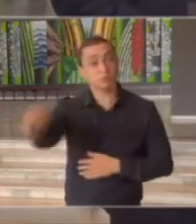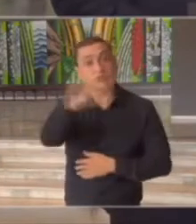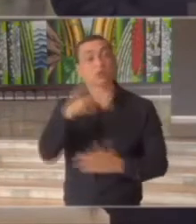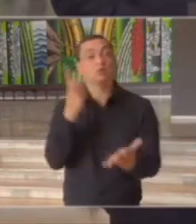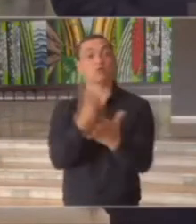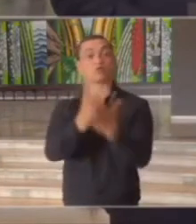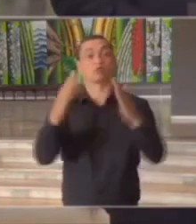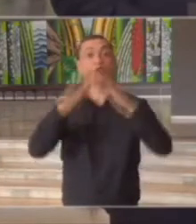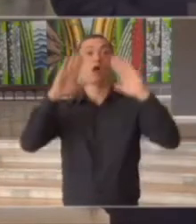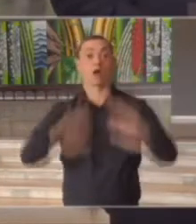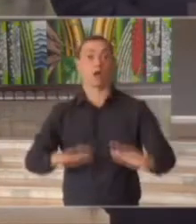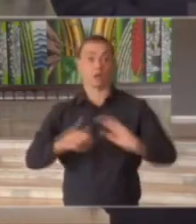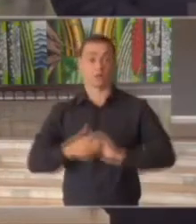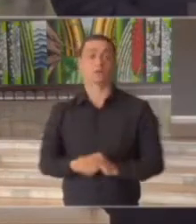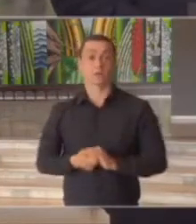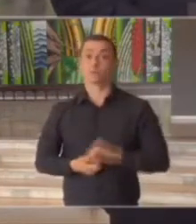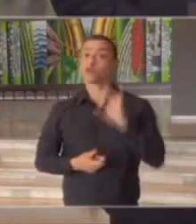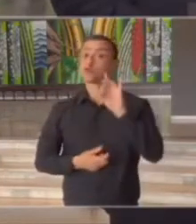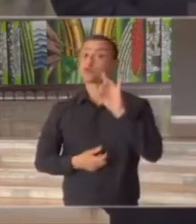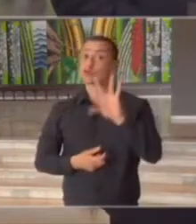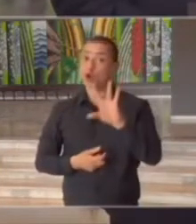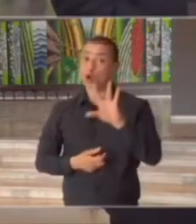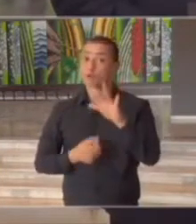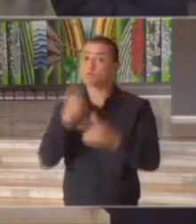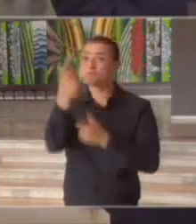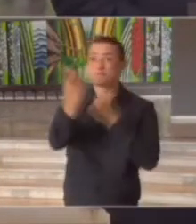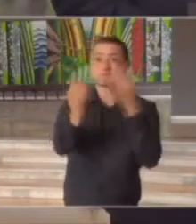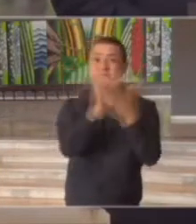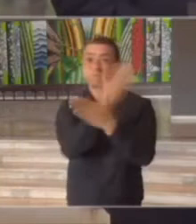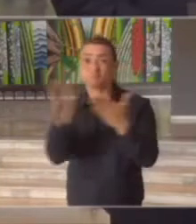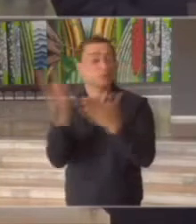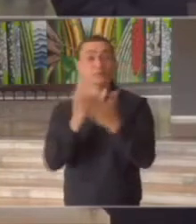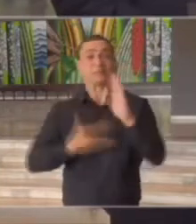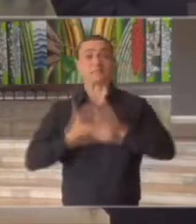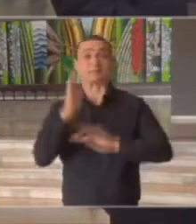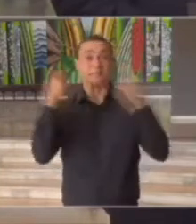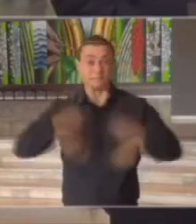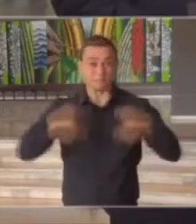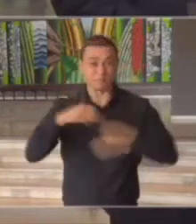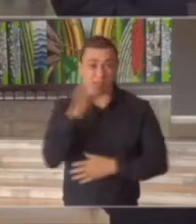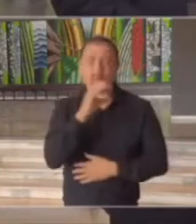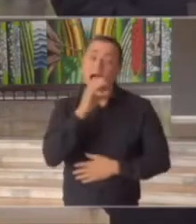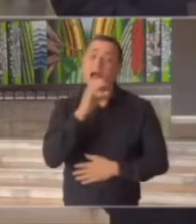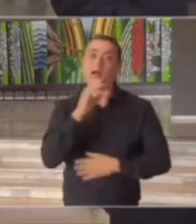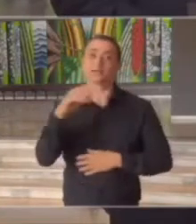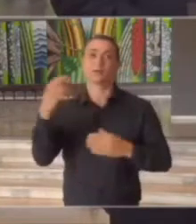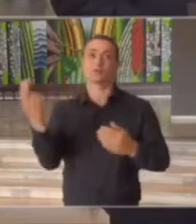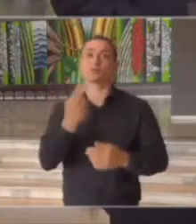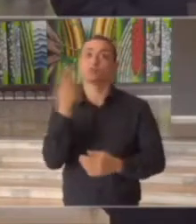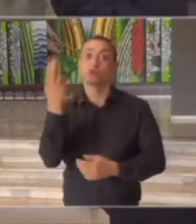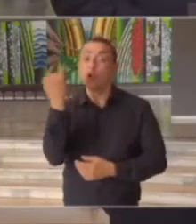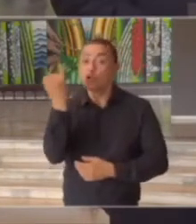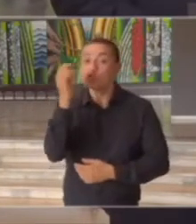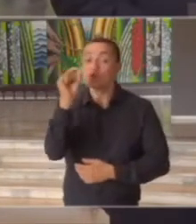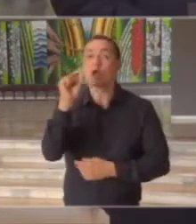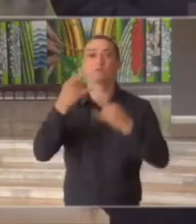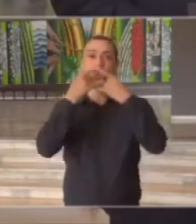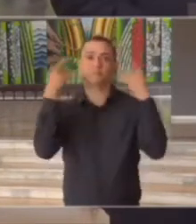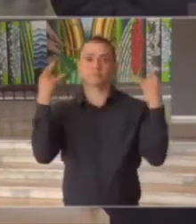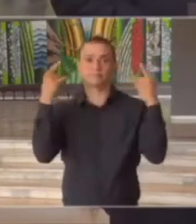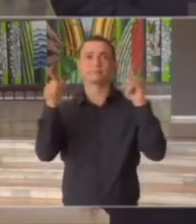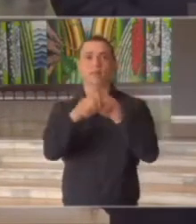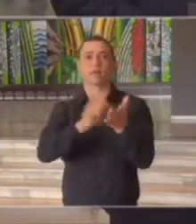ao sair usem máscaras lavem constantemente as suas mãos com água e sabão e na